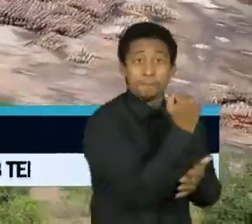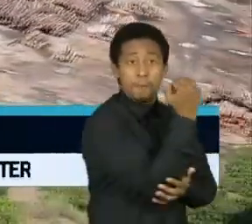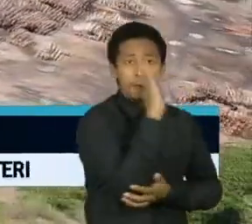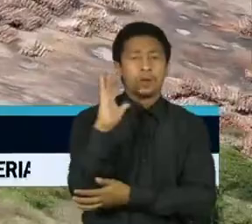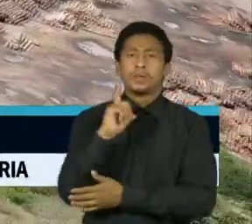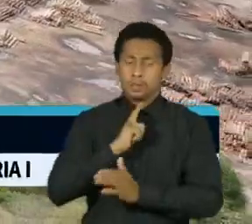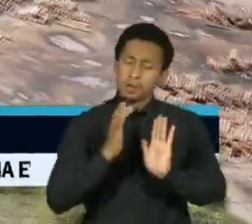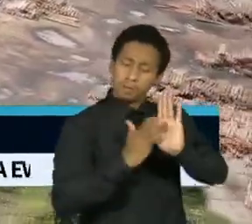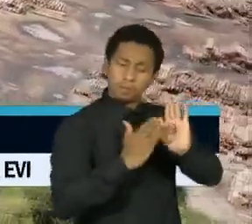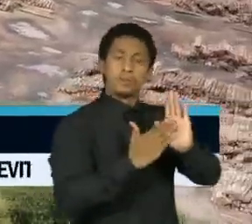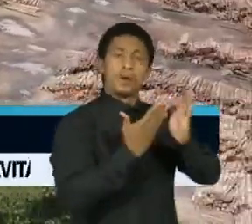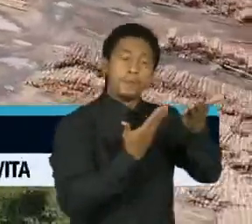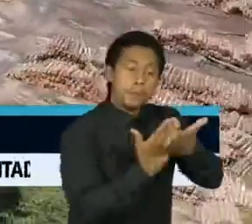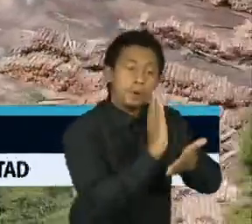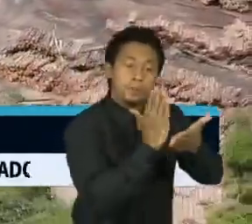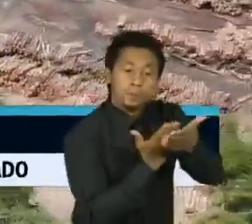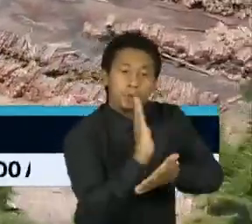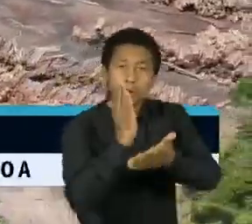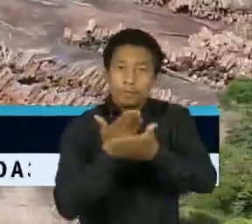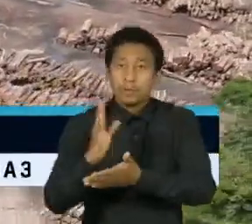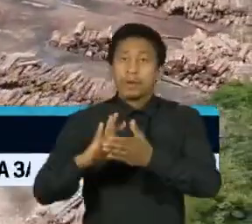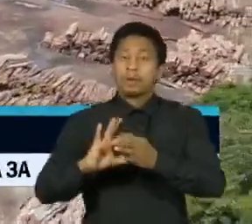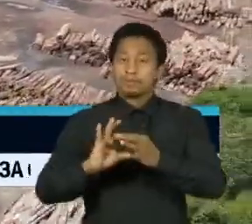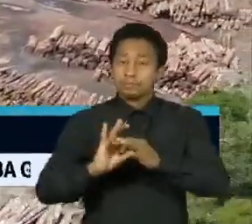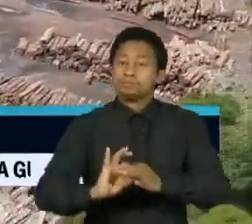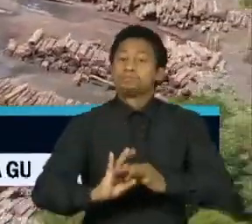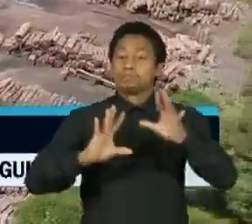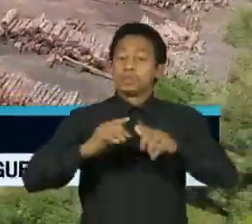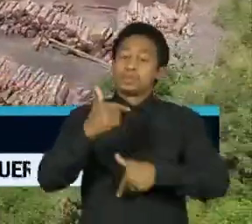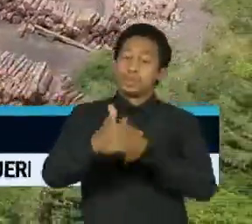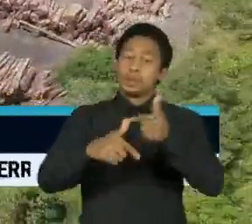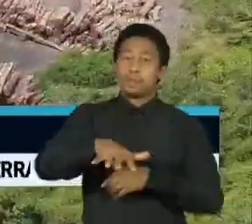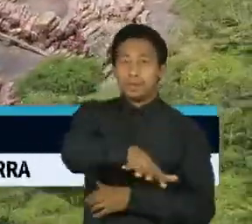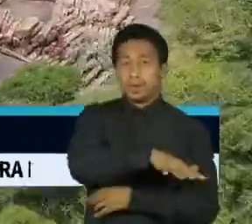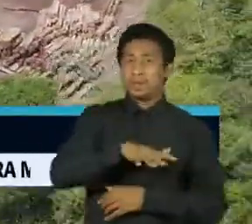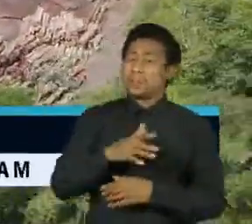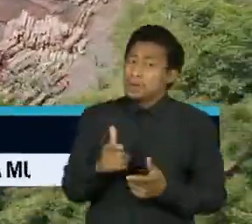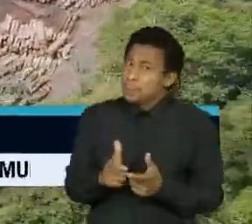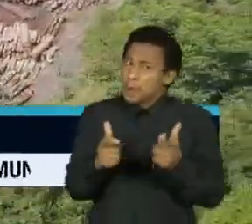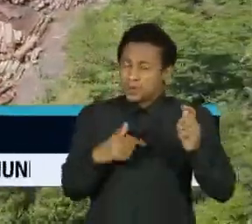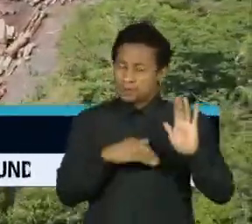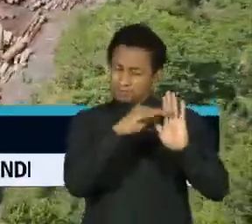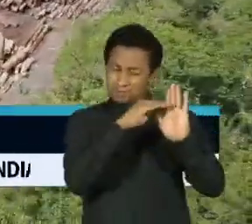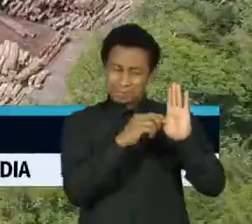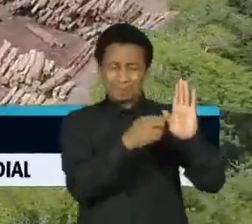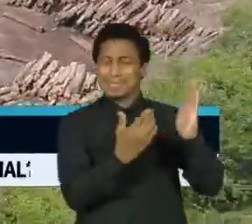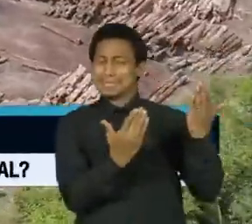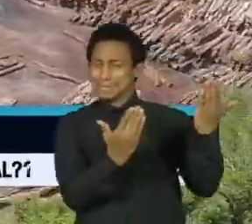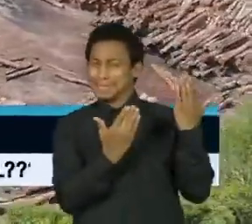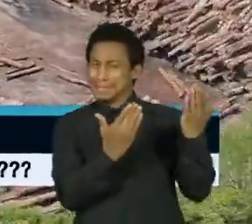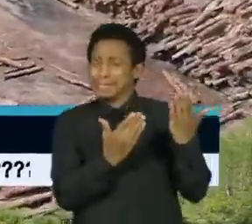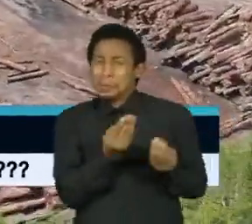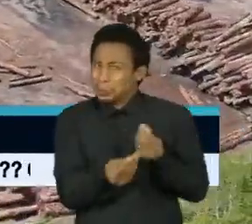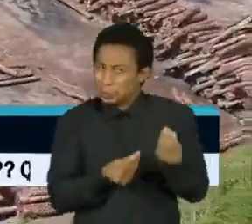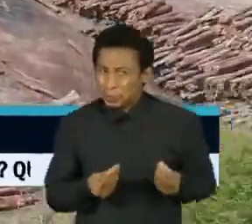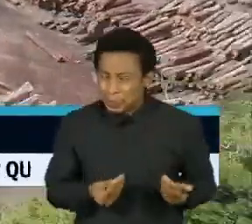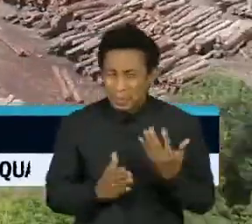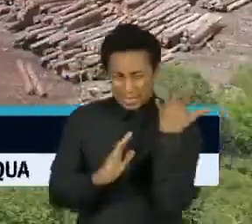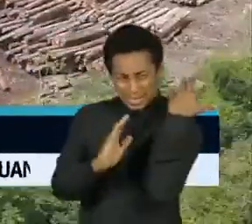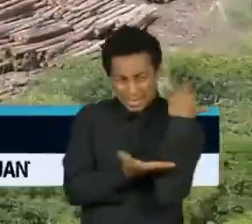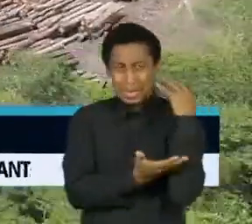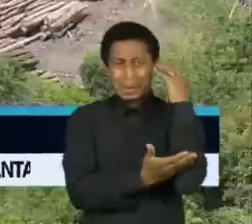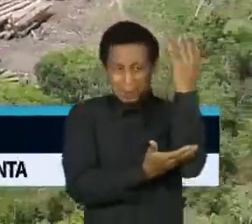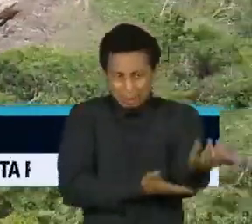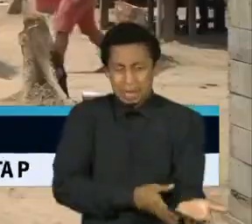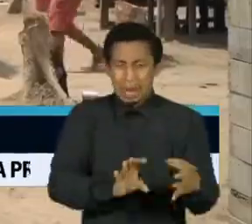mudanças no licenciamento ambiental. O conjunto de propostas é criticado por especialistas, que acusam o governo de causar um retrocesso